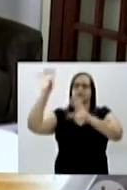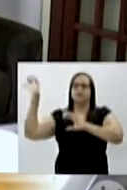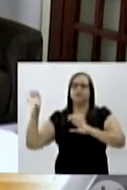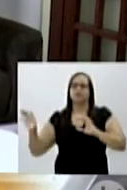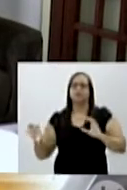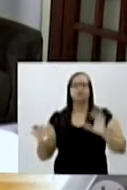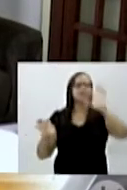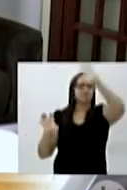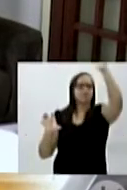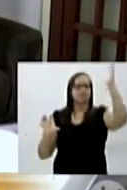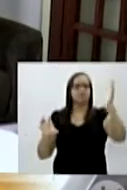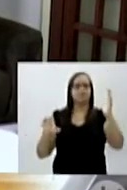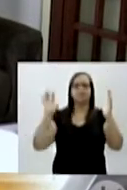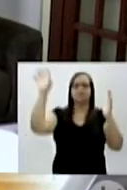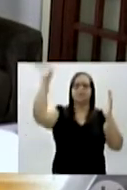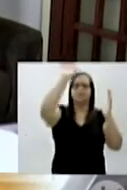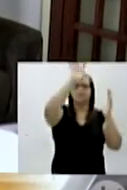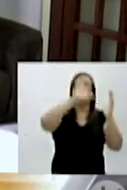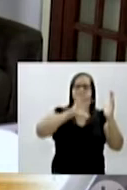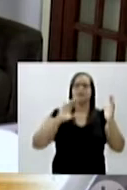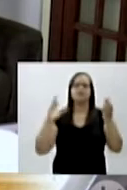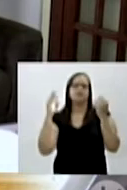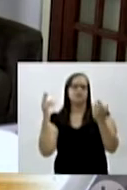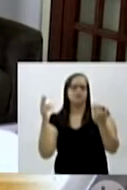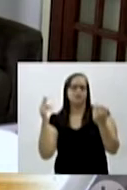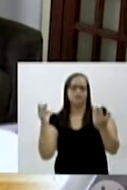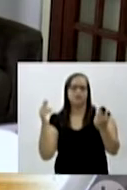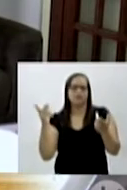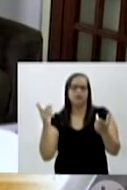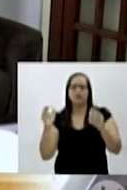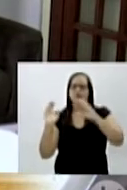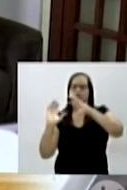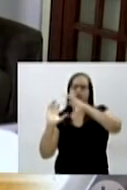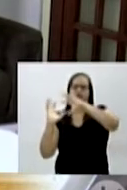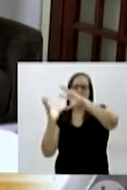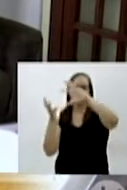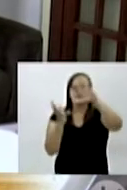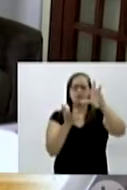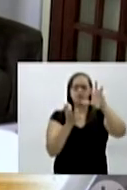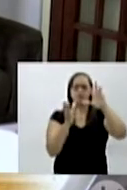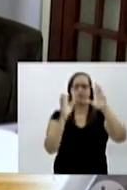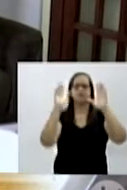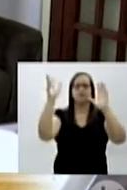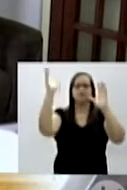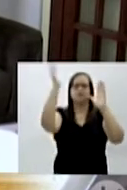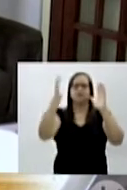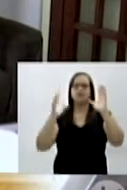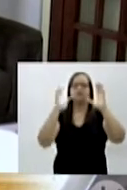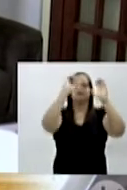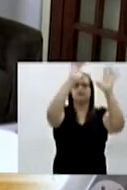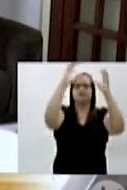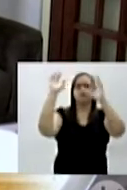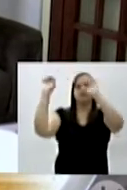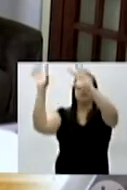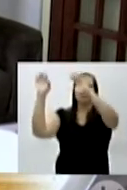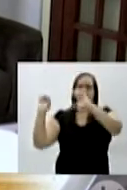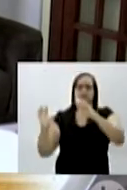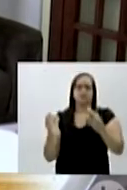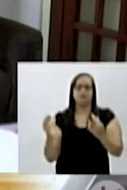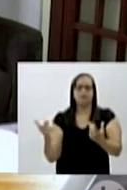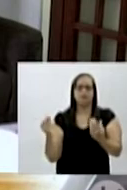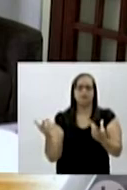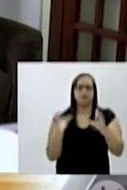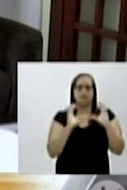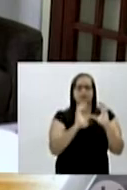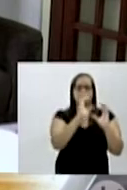regionalismo. Puxa, então ela é diferente de uma região para outra dentro do Brasil. Exatamente. Bem diferente,